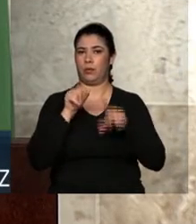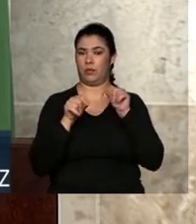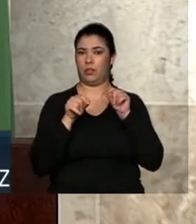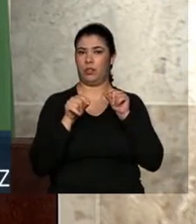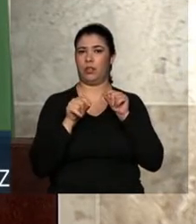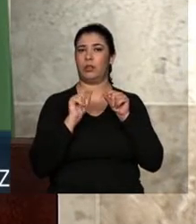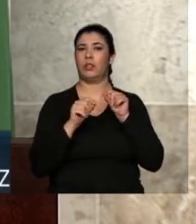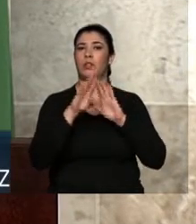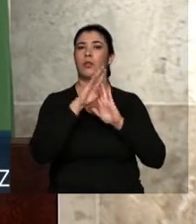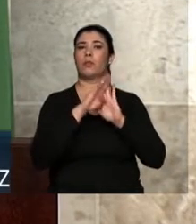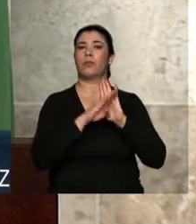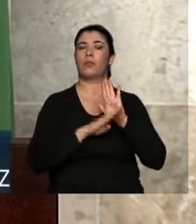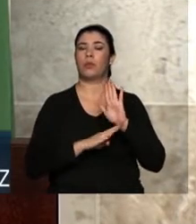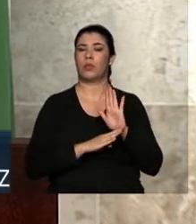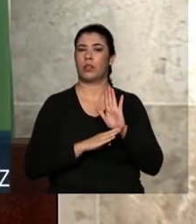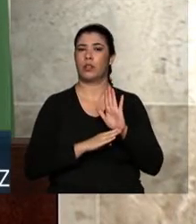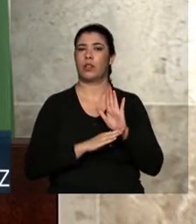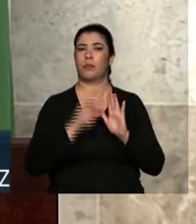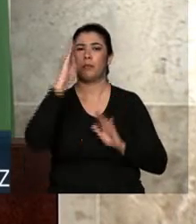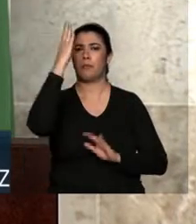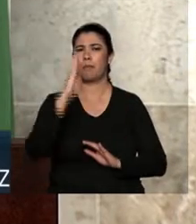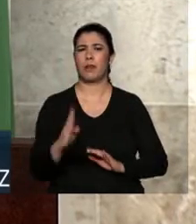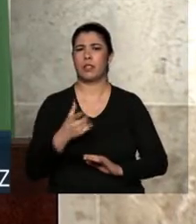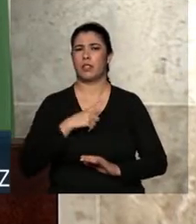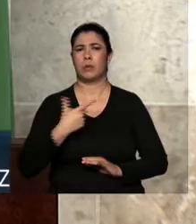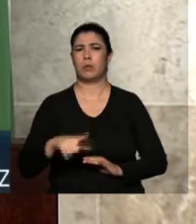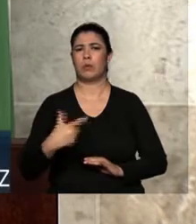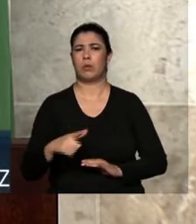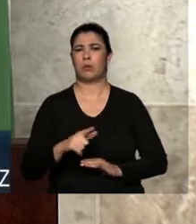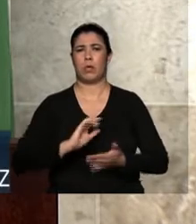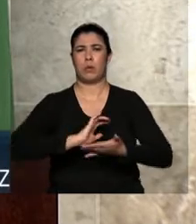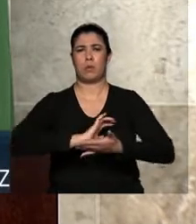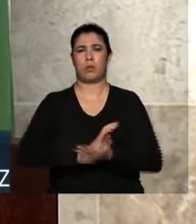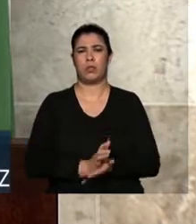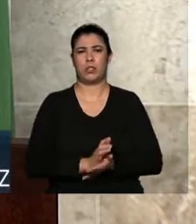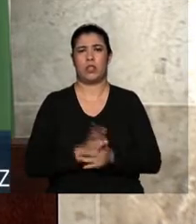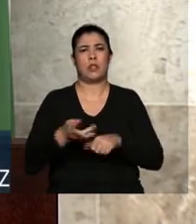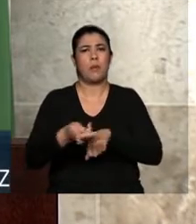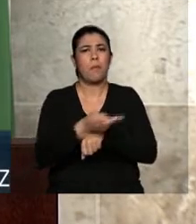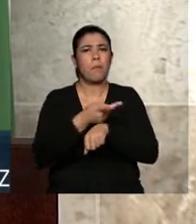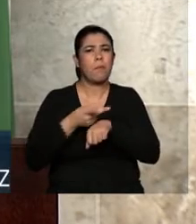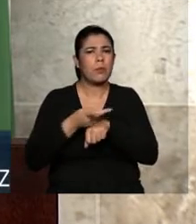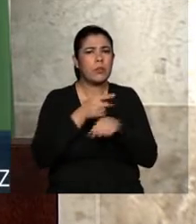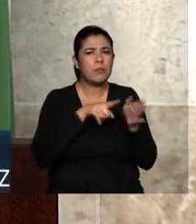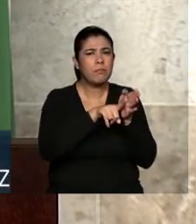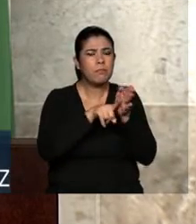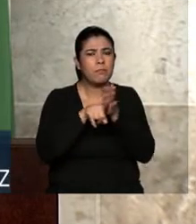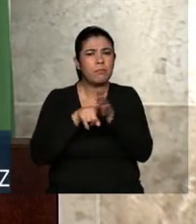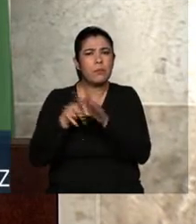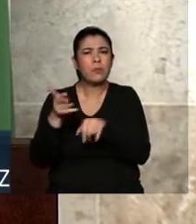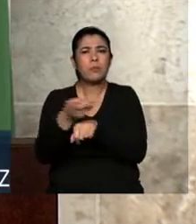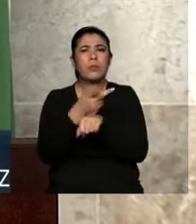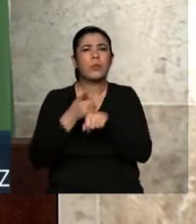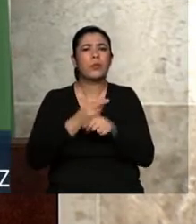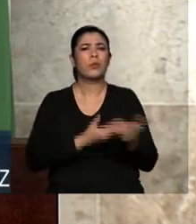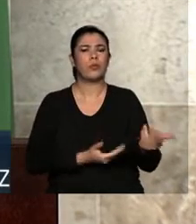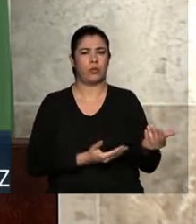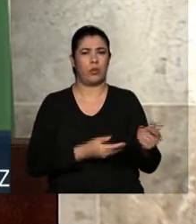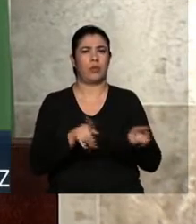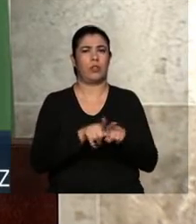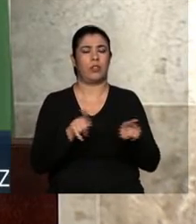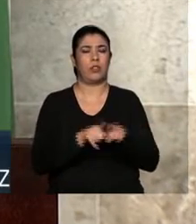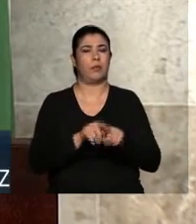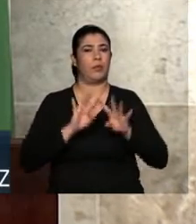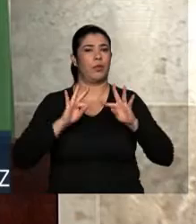programa Brasil Sem Miséria, que é a busca ativa. Vamos utilizar toda a estrutura do